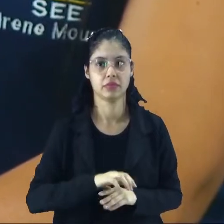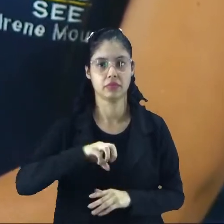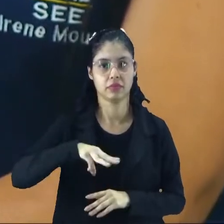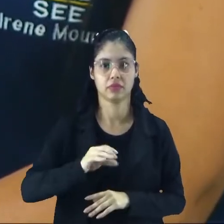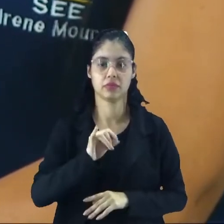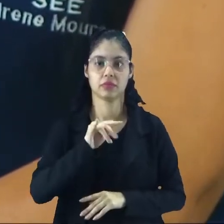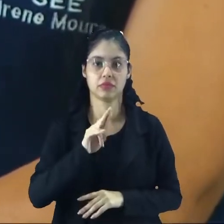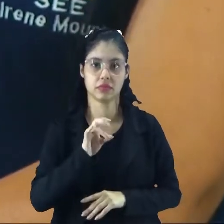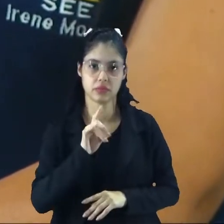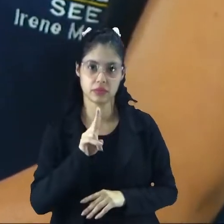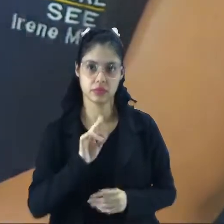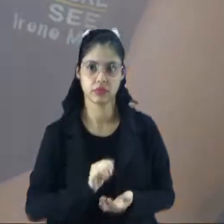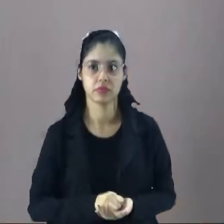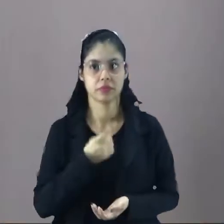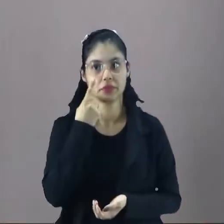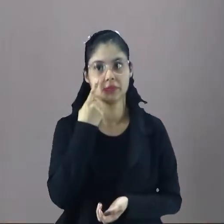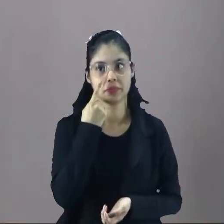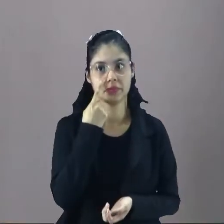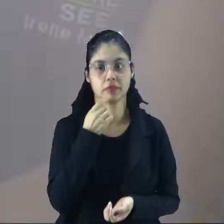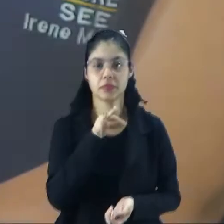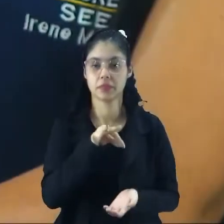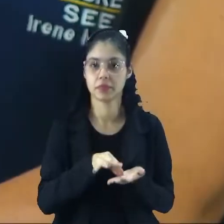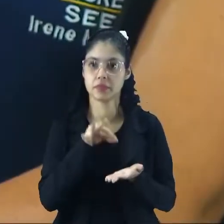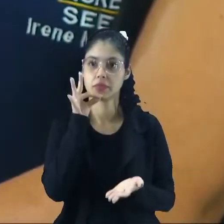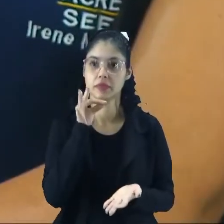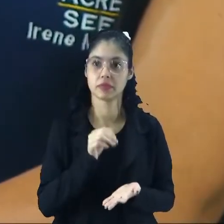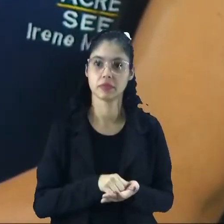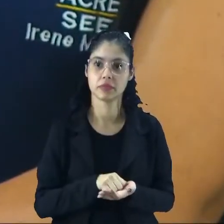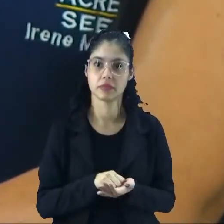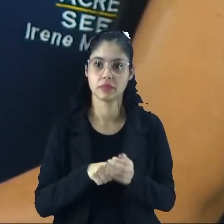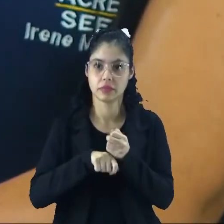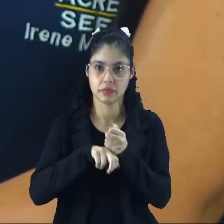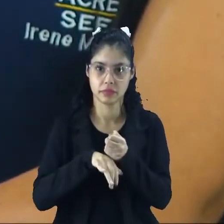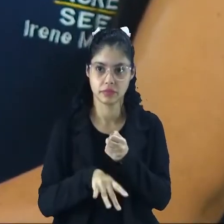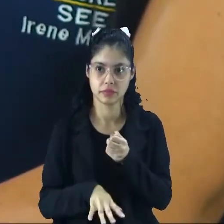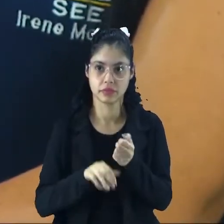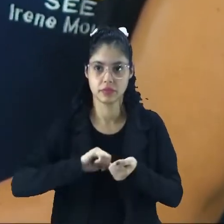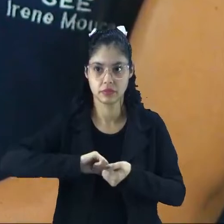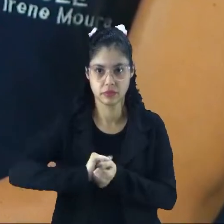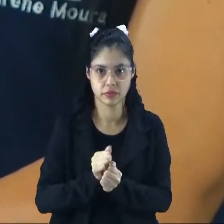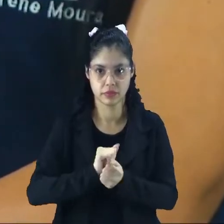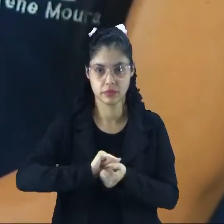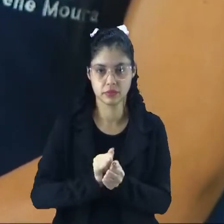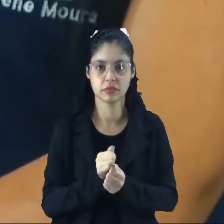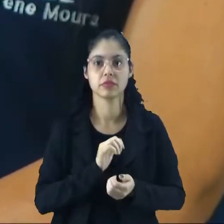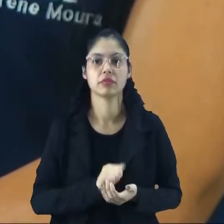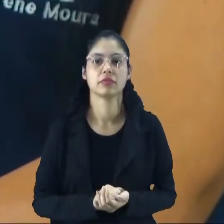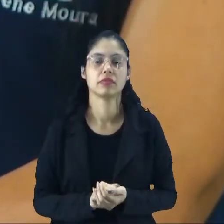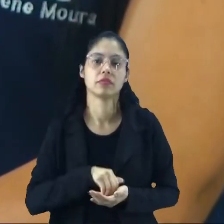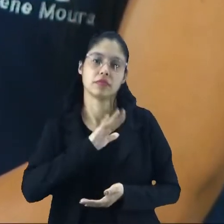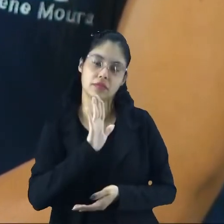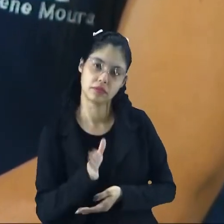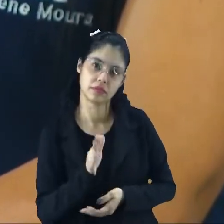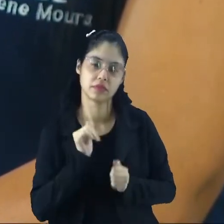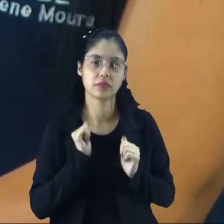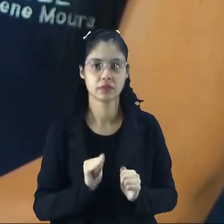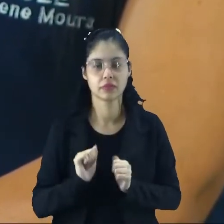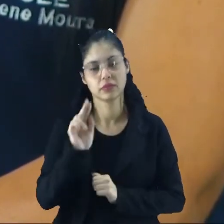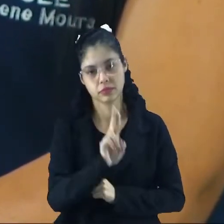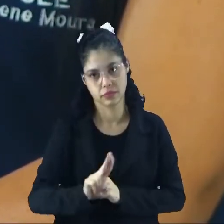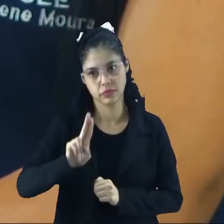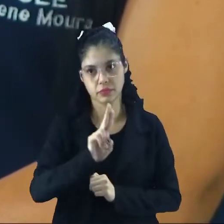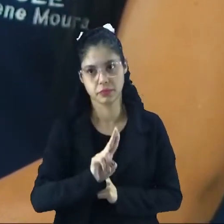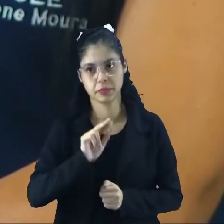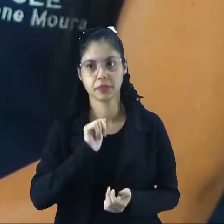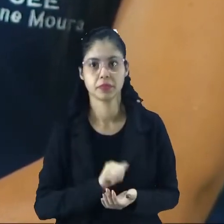moedor. Veja que aqui tem café e aqui já sai moído. E para ser